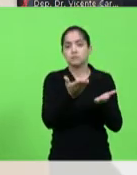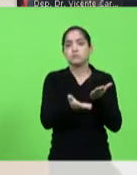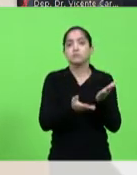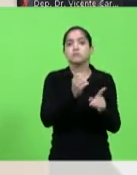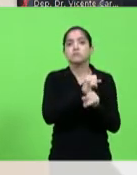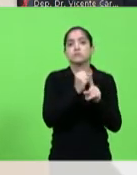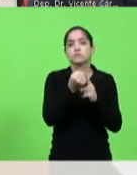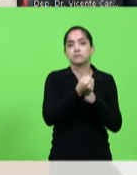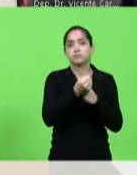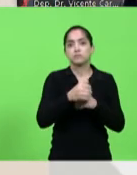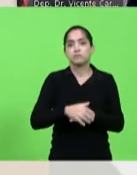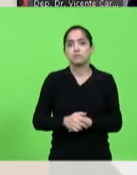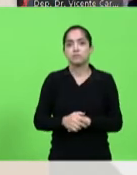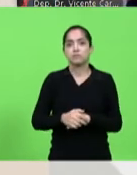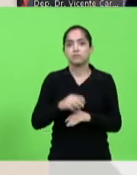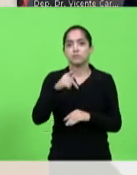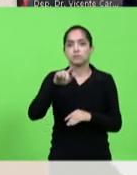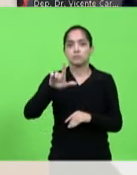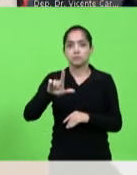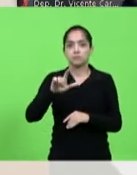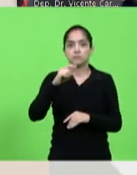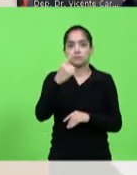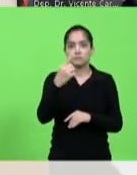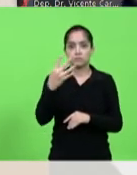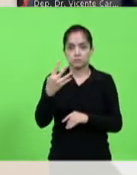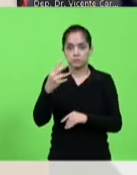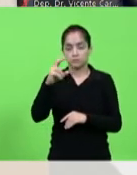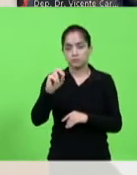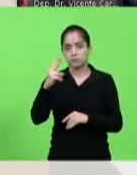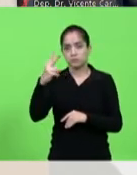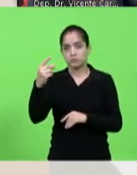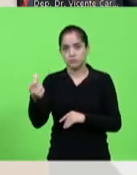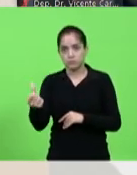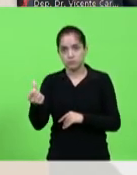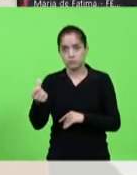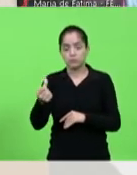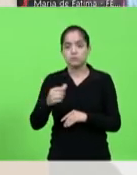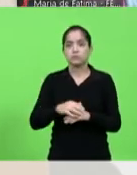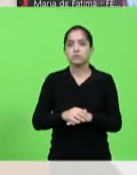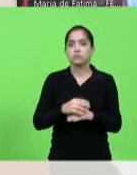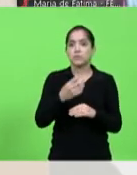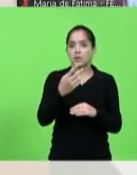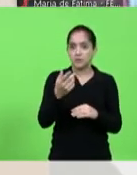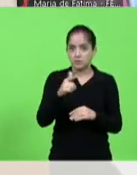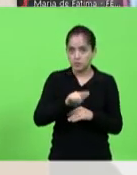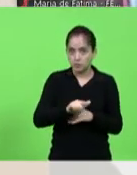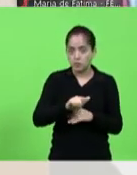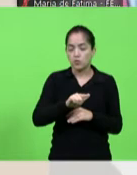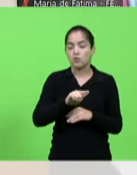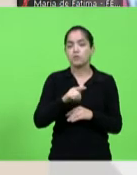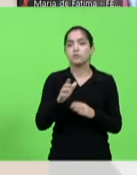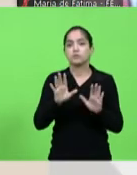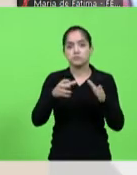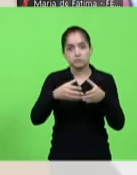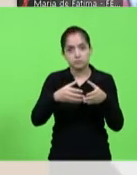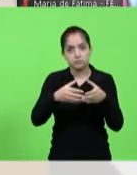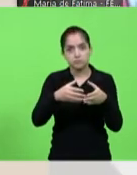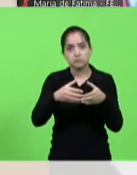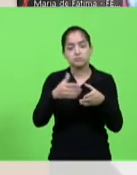social. PLC 14, 2016. Aqui, 19, de novo, a reinstalação da frente.